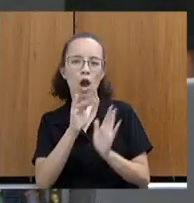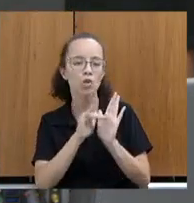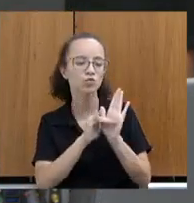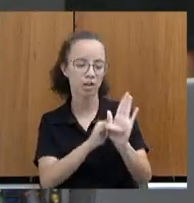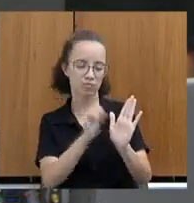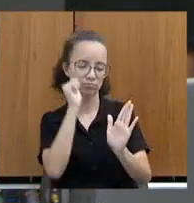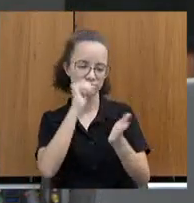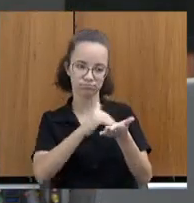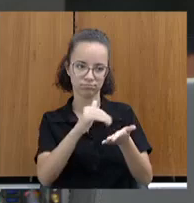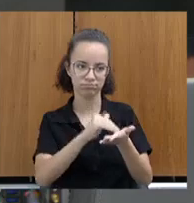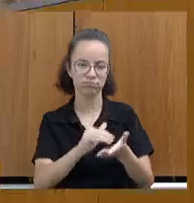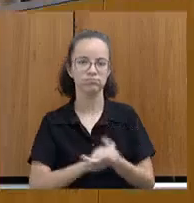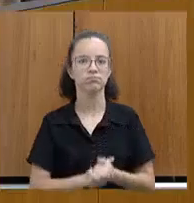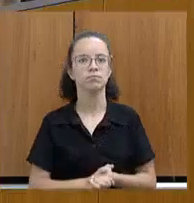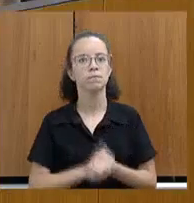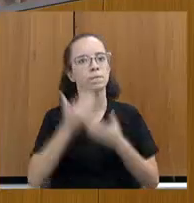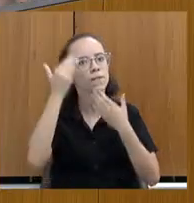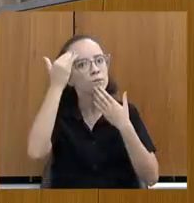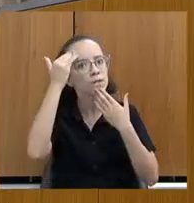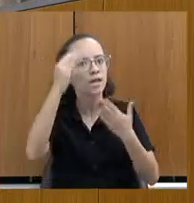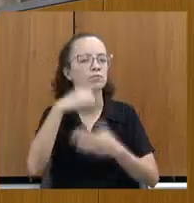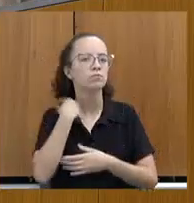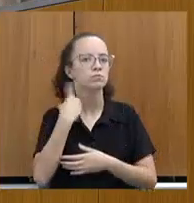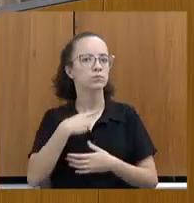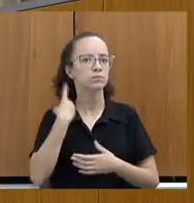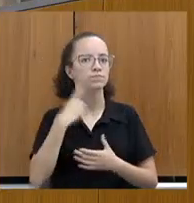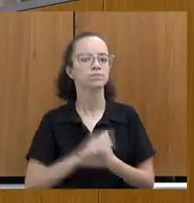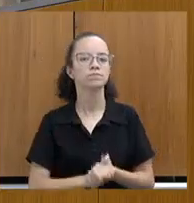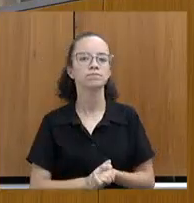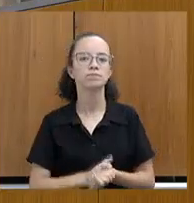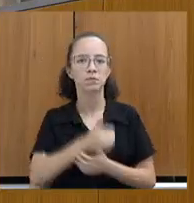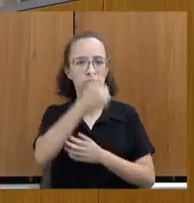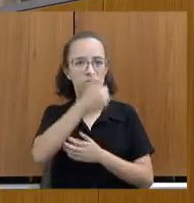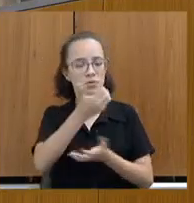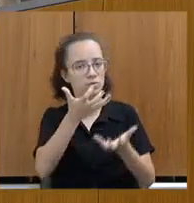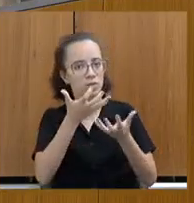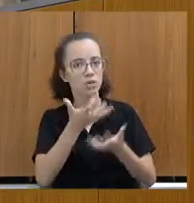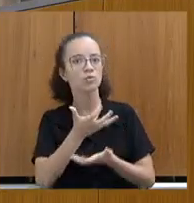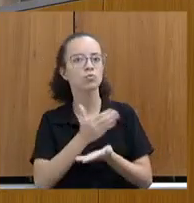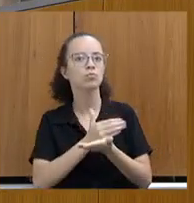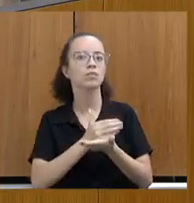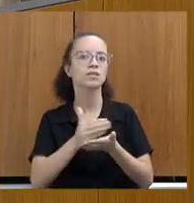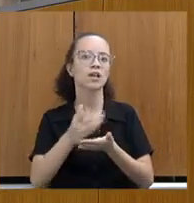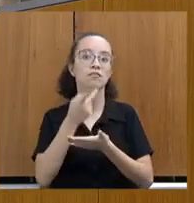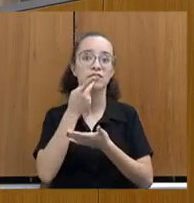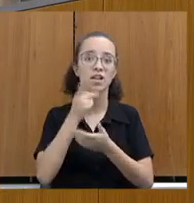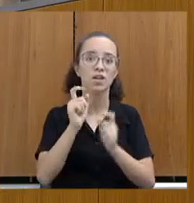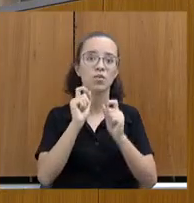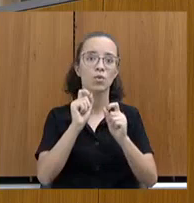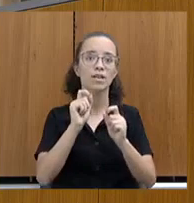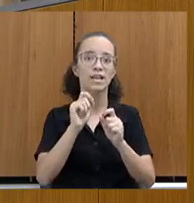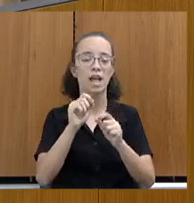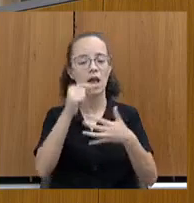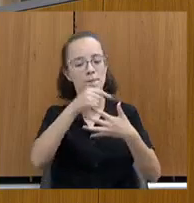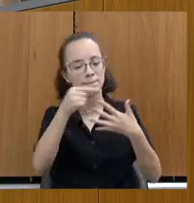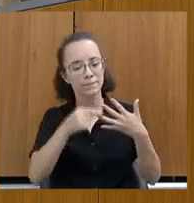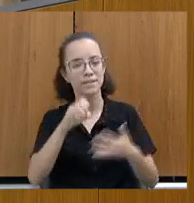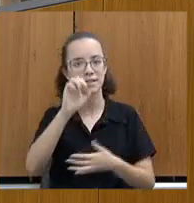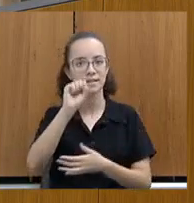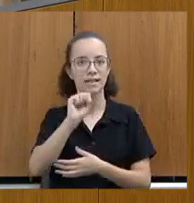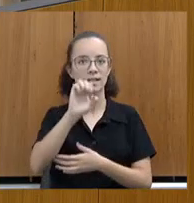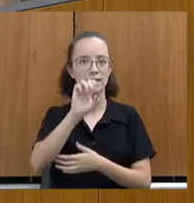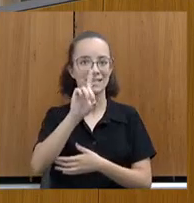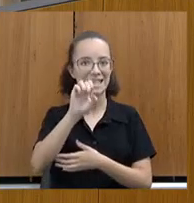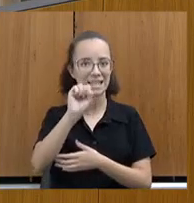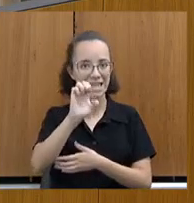Secretária. Obrigada, deputado. Primeiro, gostaria de começar falando das medidas da CEDES. Uma das medidas era